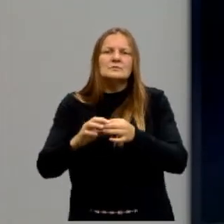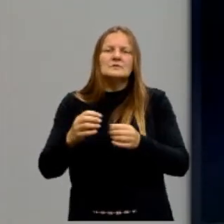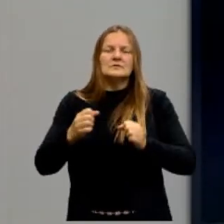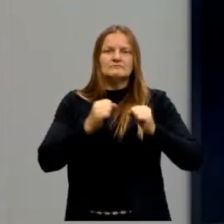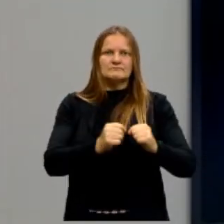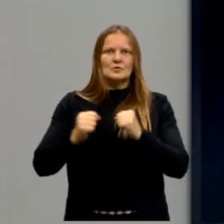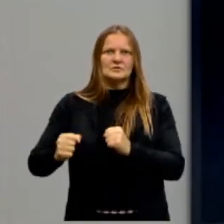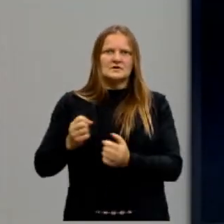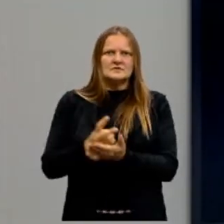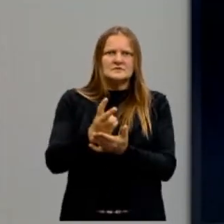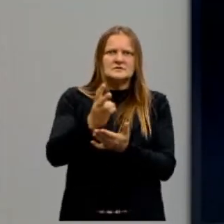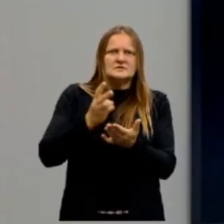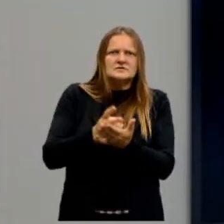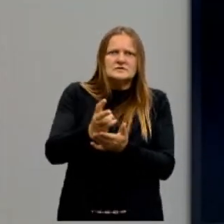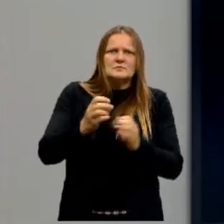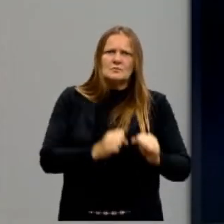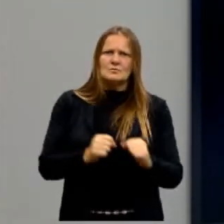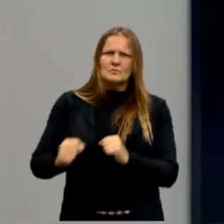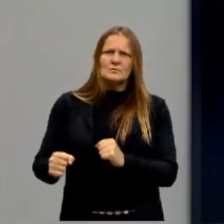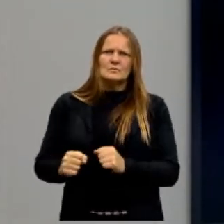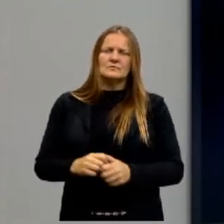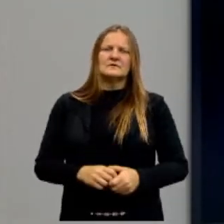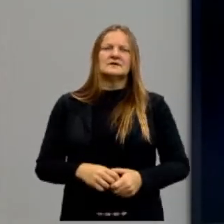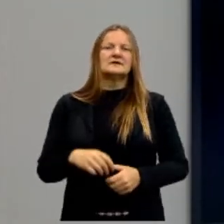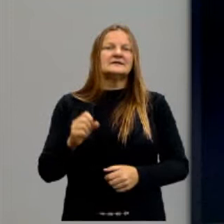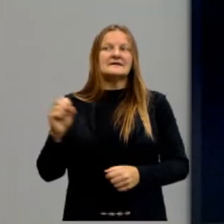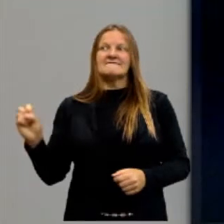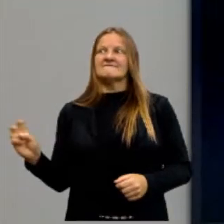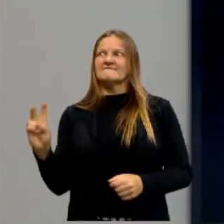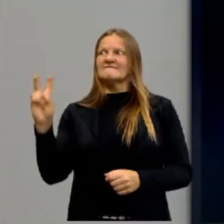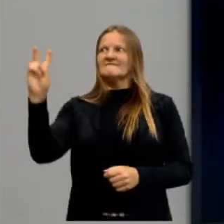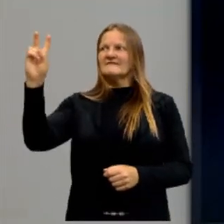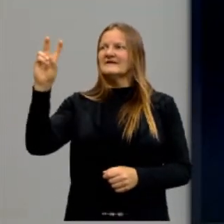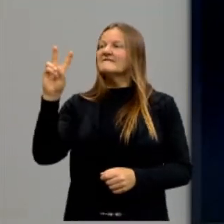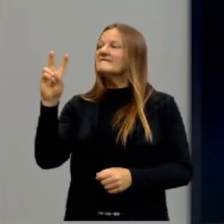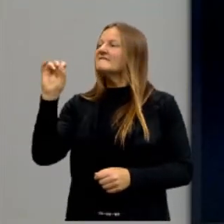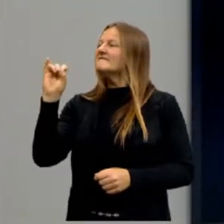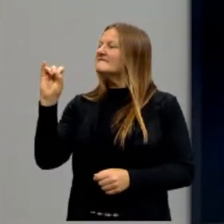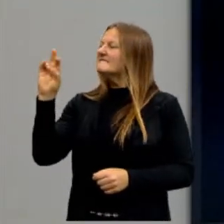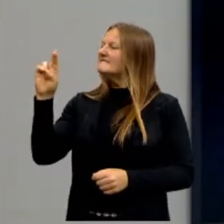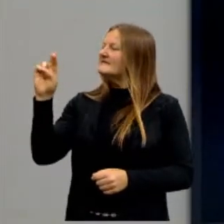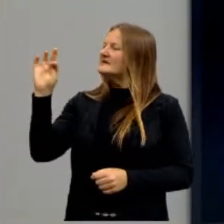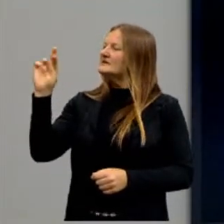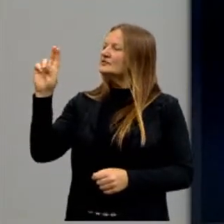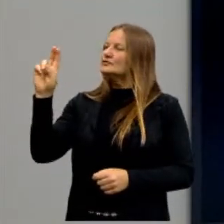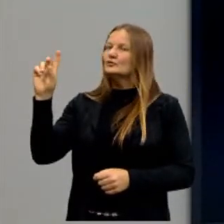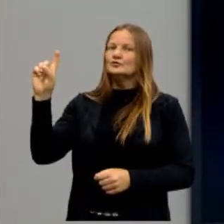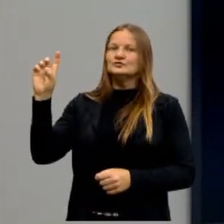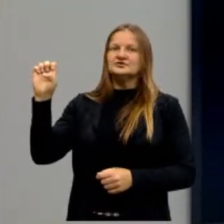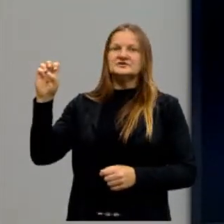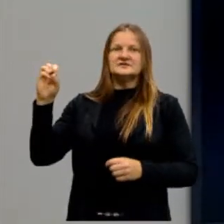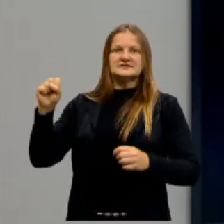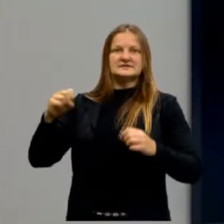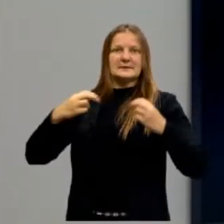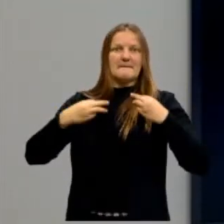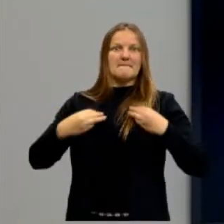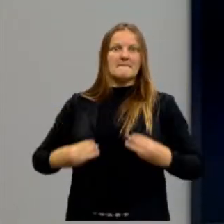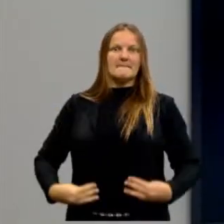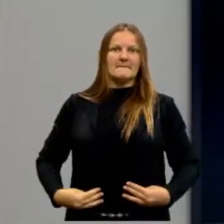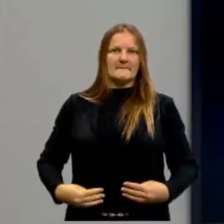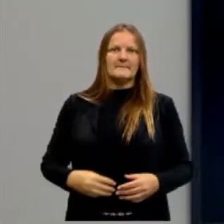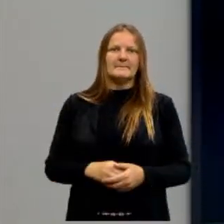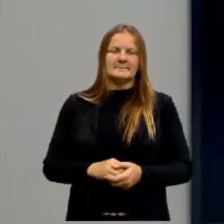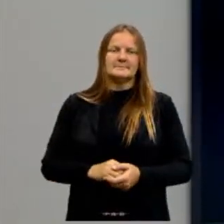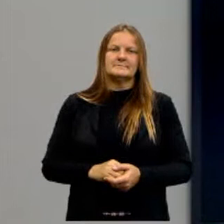o poder. Virto não tem a ver com virtudes morais. Virto, essa palavra que ele utiliza, talvez se brincar um pouco, existia.